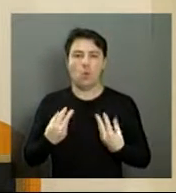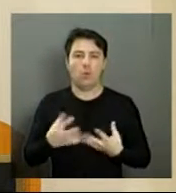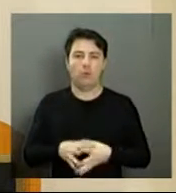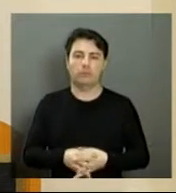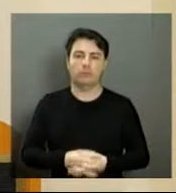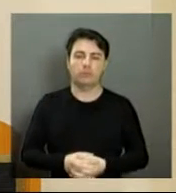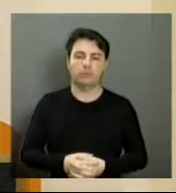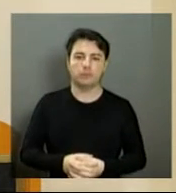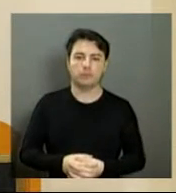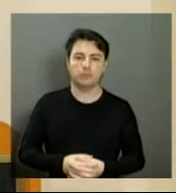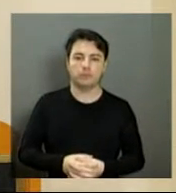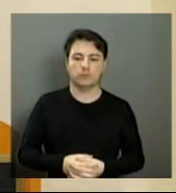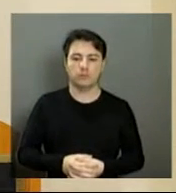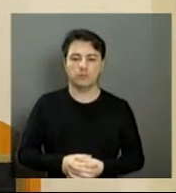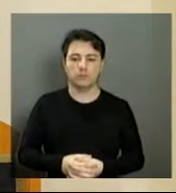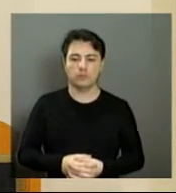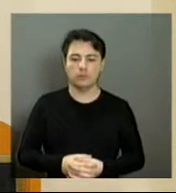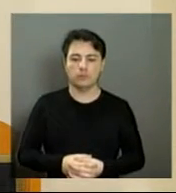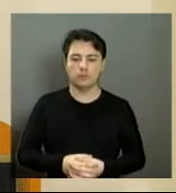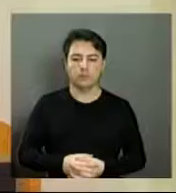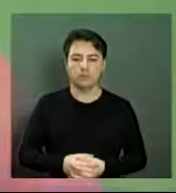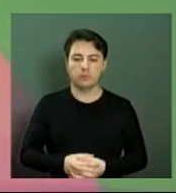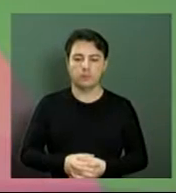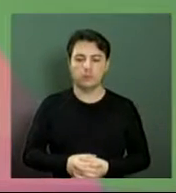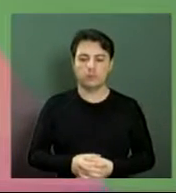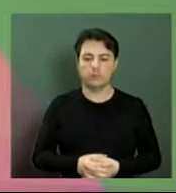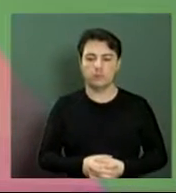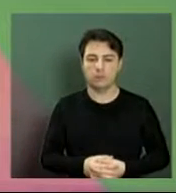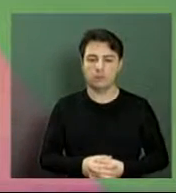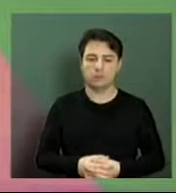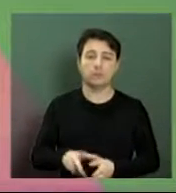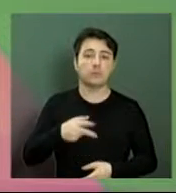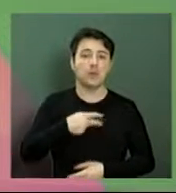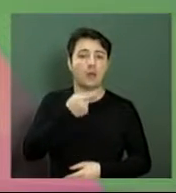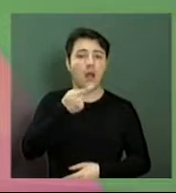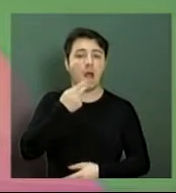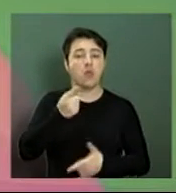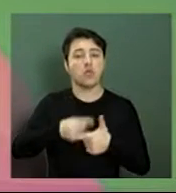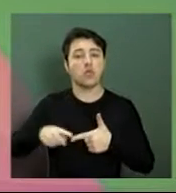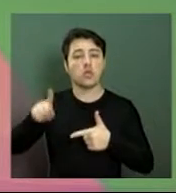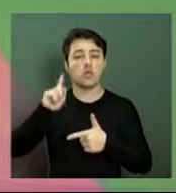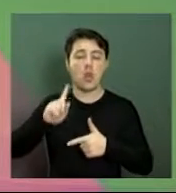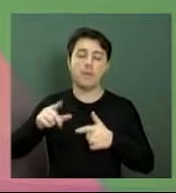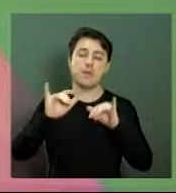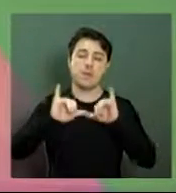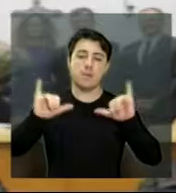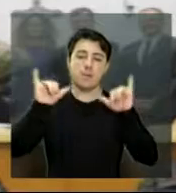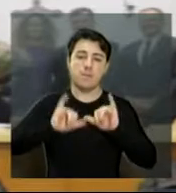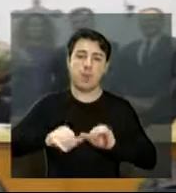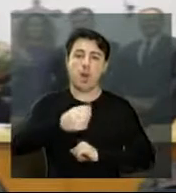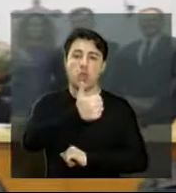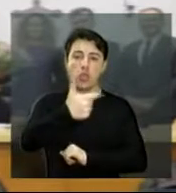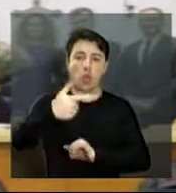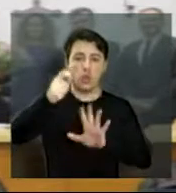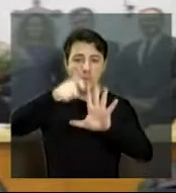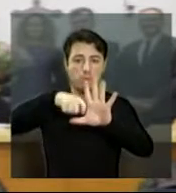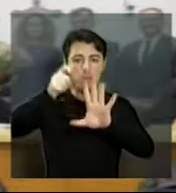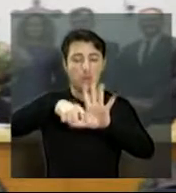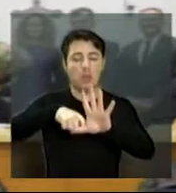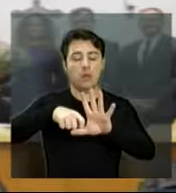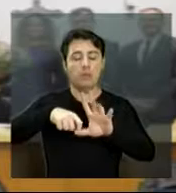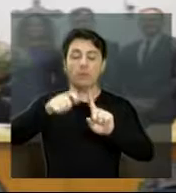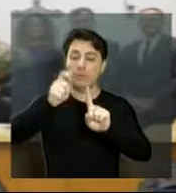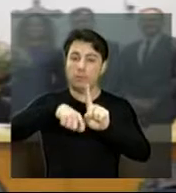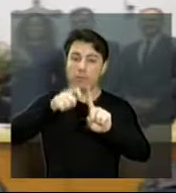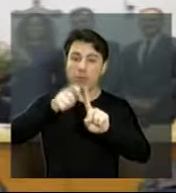Próximo slide, por favor. Nós também queremos falar um pouco sobre os 12 meses da consciência negra. Nós trabalhamos, neste último ano, no mandato,